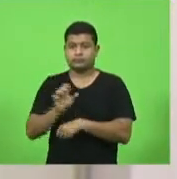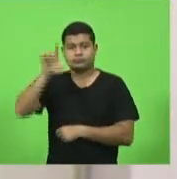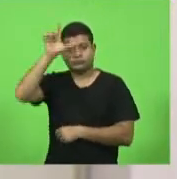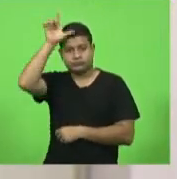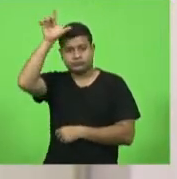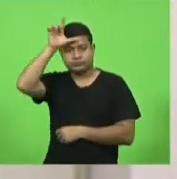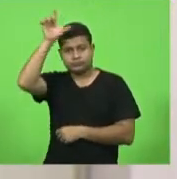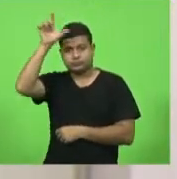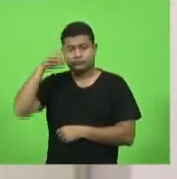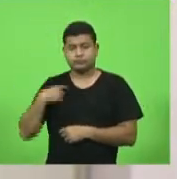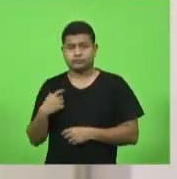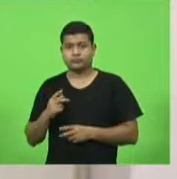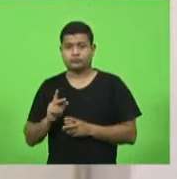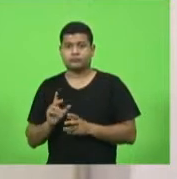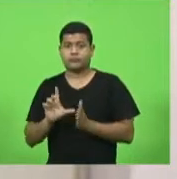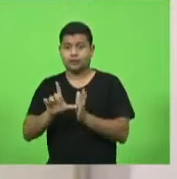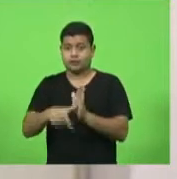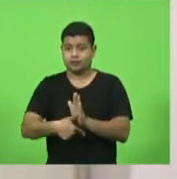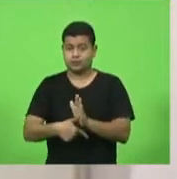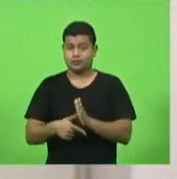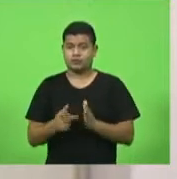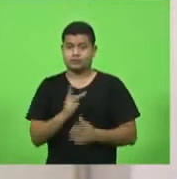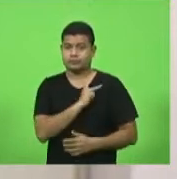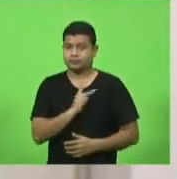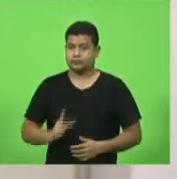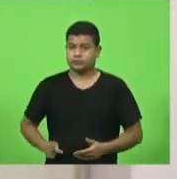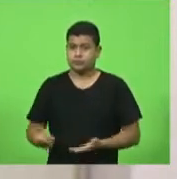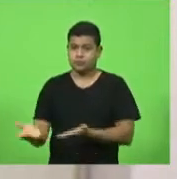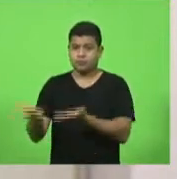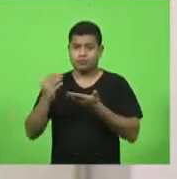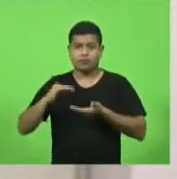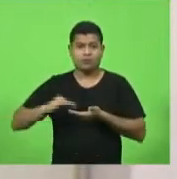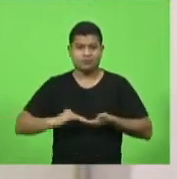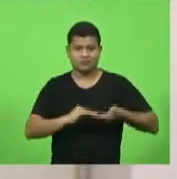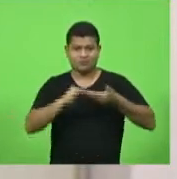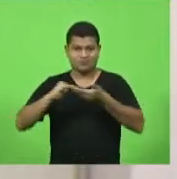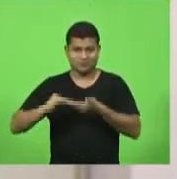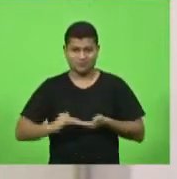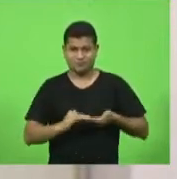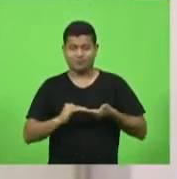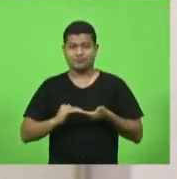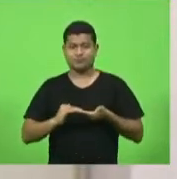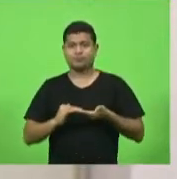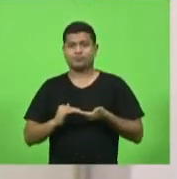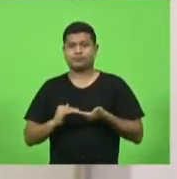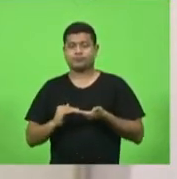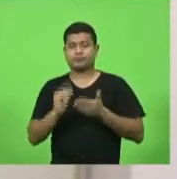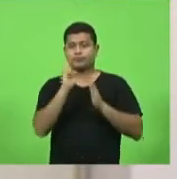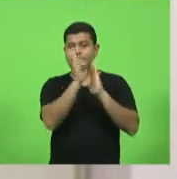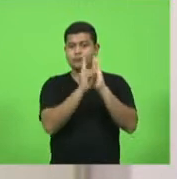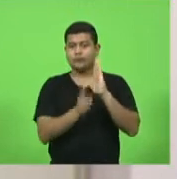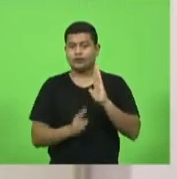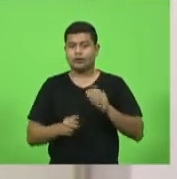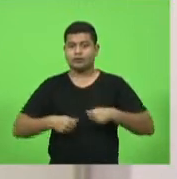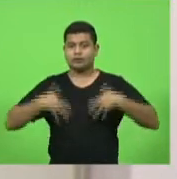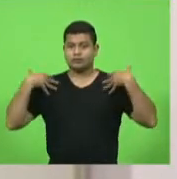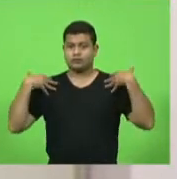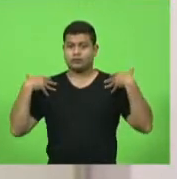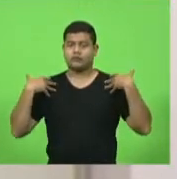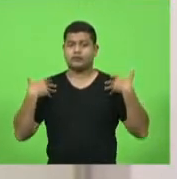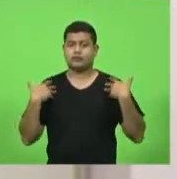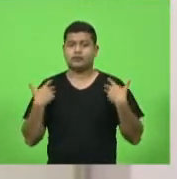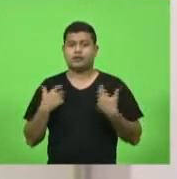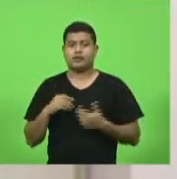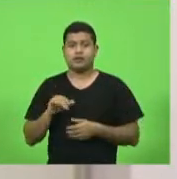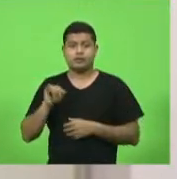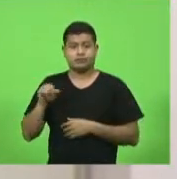Lima. Prosseguindo, o senhor presidente convidou o mestre de cerimônias para proceder à nominata dos homenageados, que na